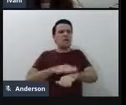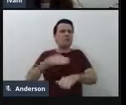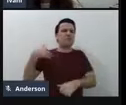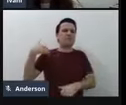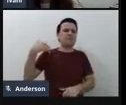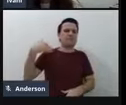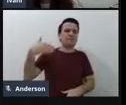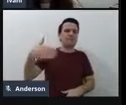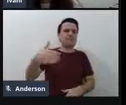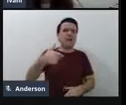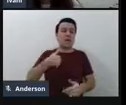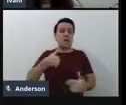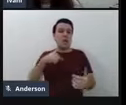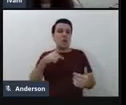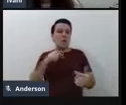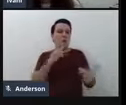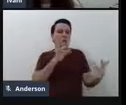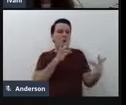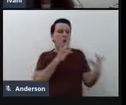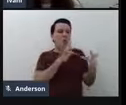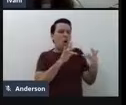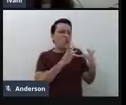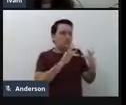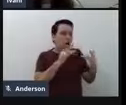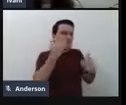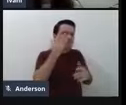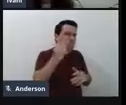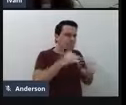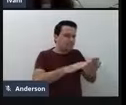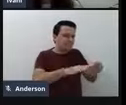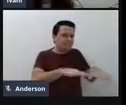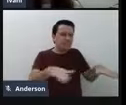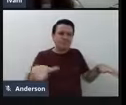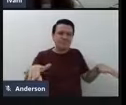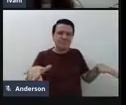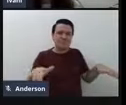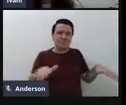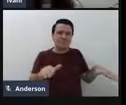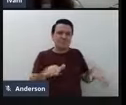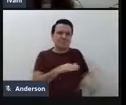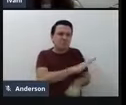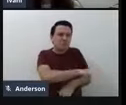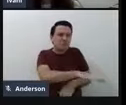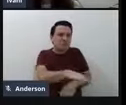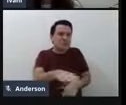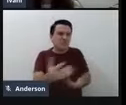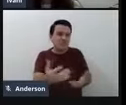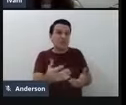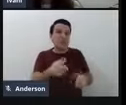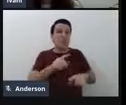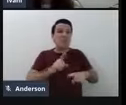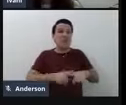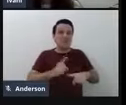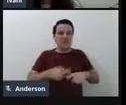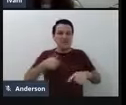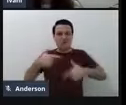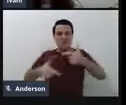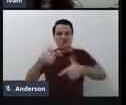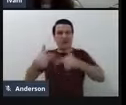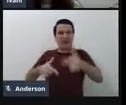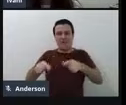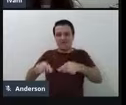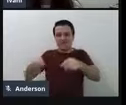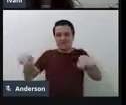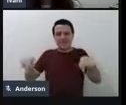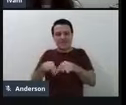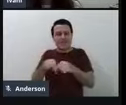o contato com crianças muito pequenas, né, porque a sala de recurso multifuncional onde eu trabalhava era,